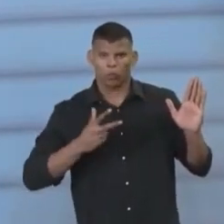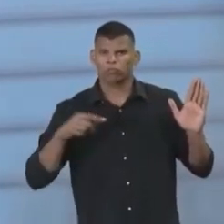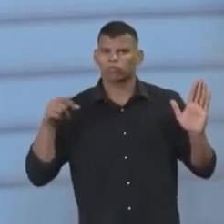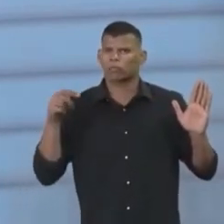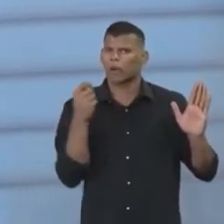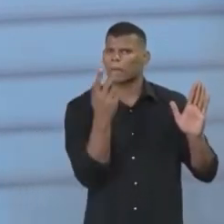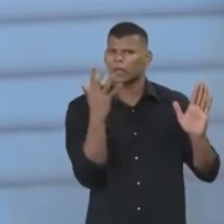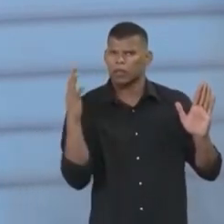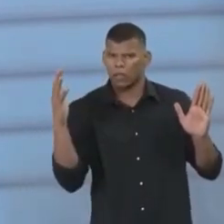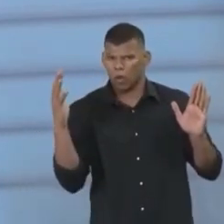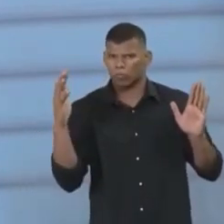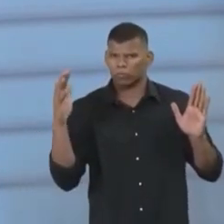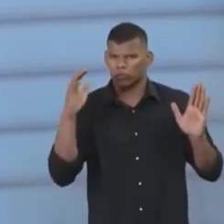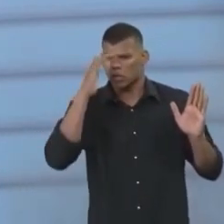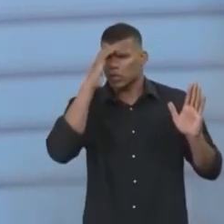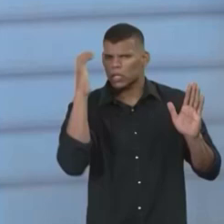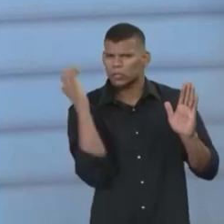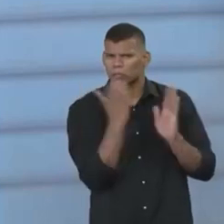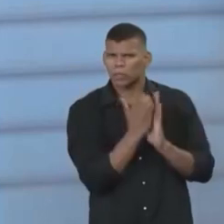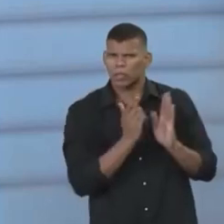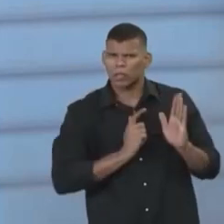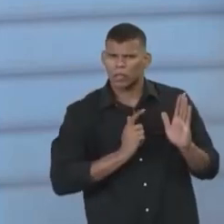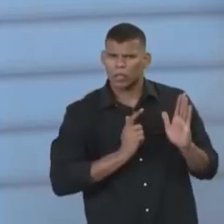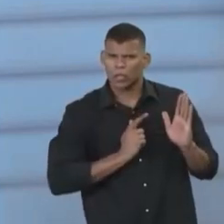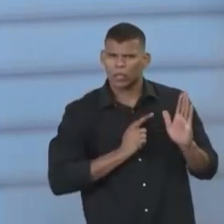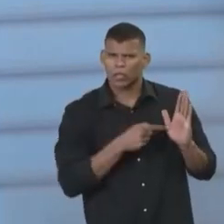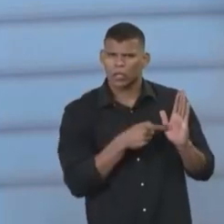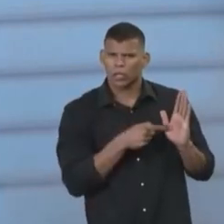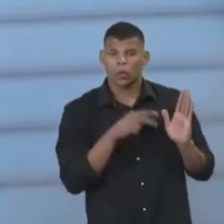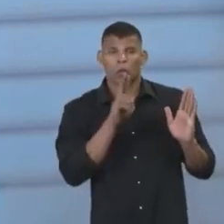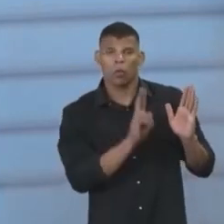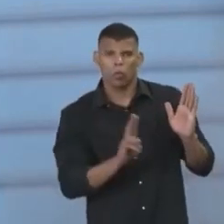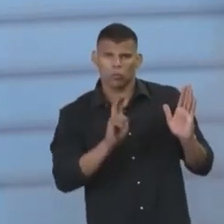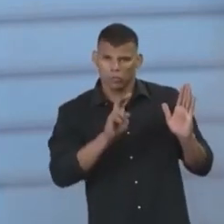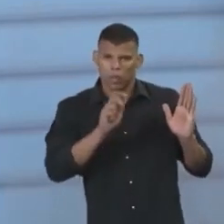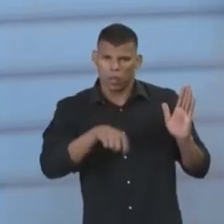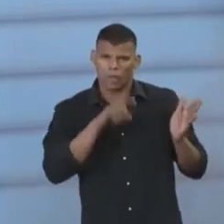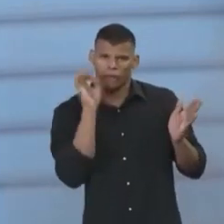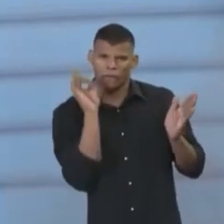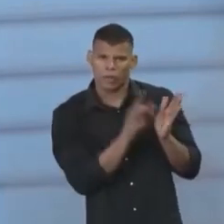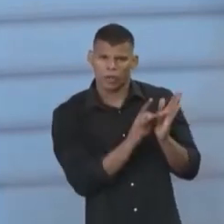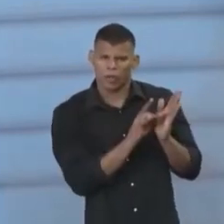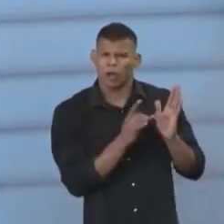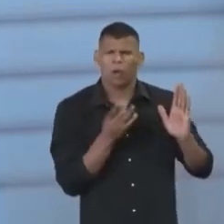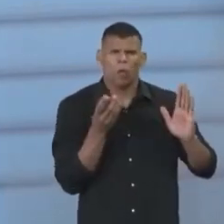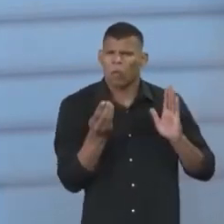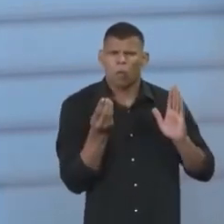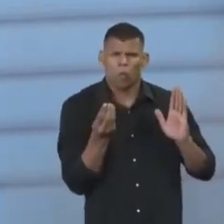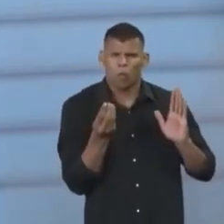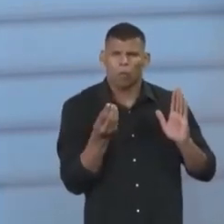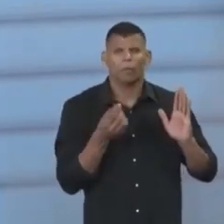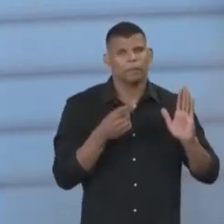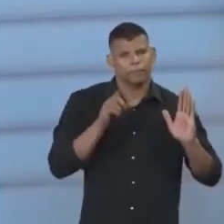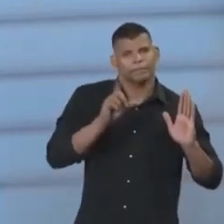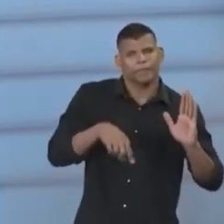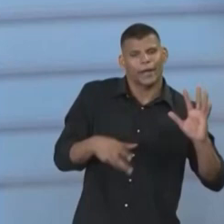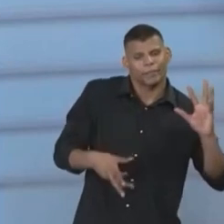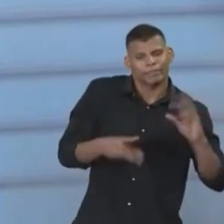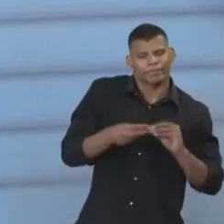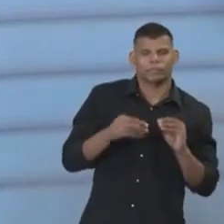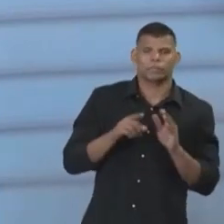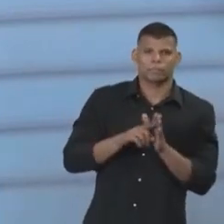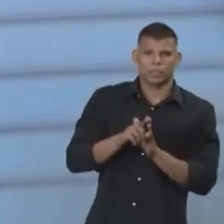Constituição brasileira. E, infelizmente, ou felizmente, enfim, nas minhas